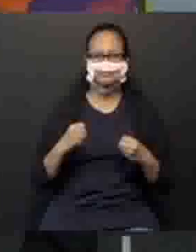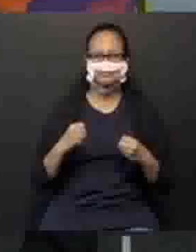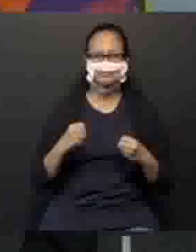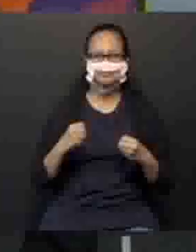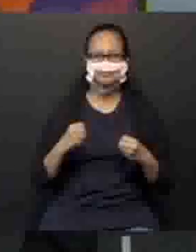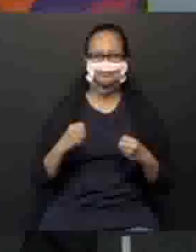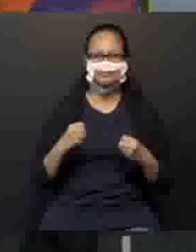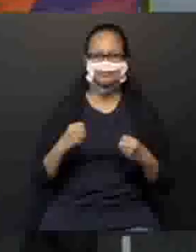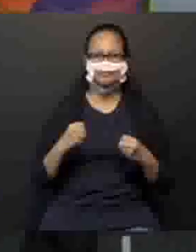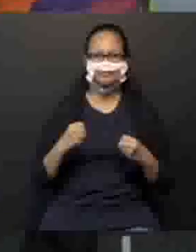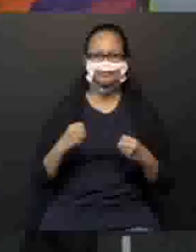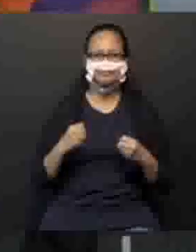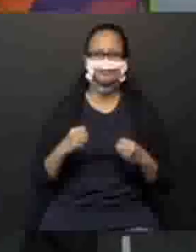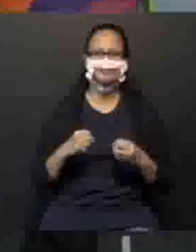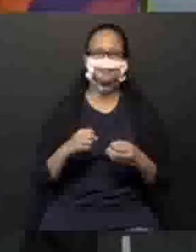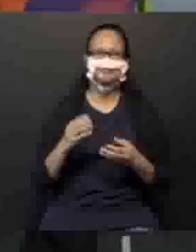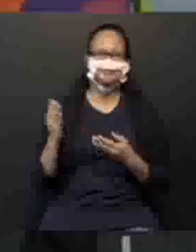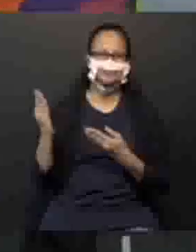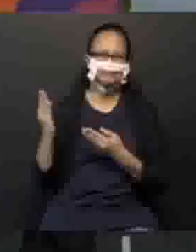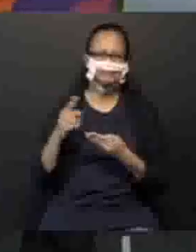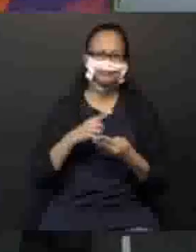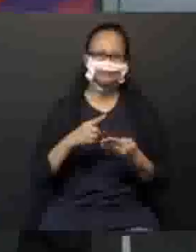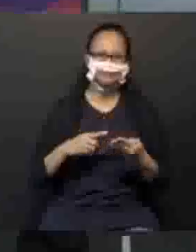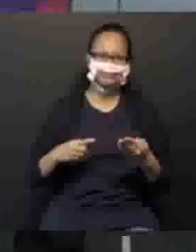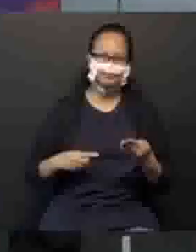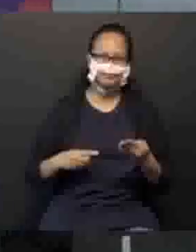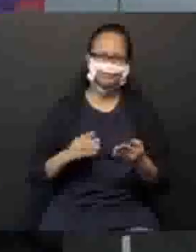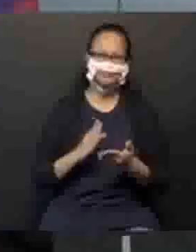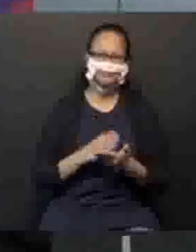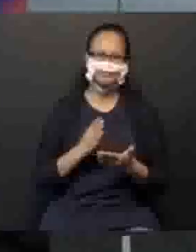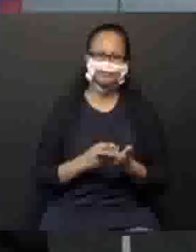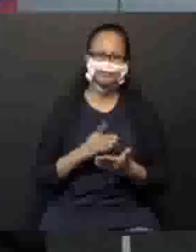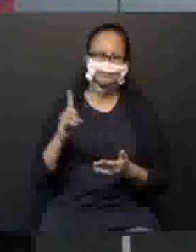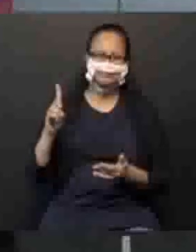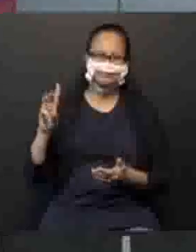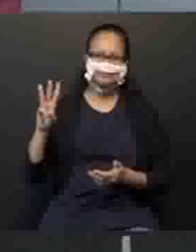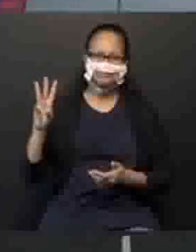Da nossa apostila, na página 130,